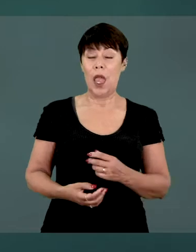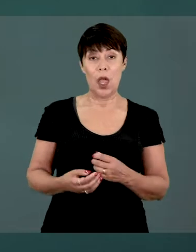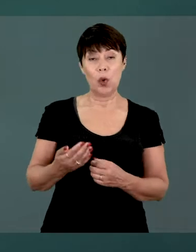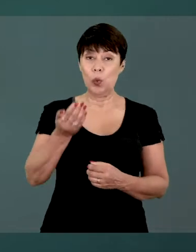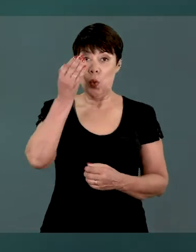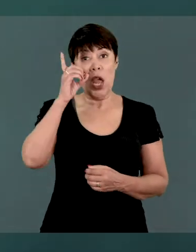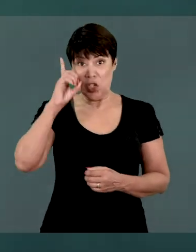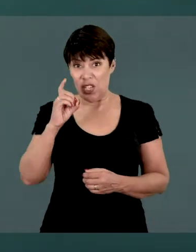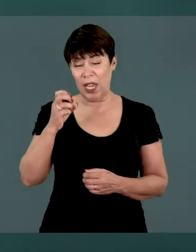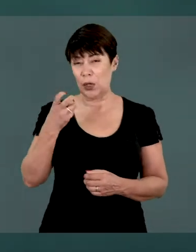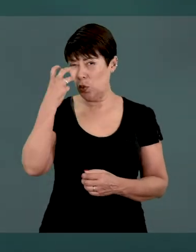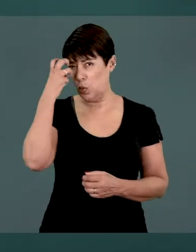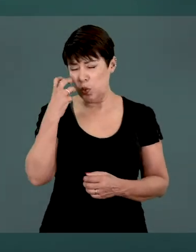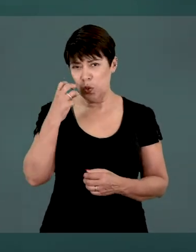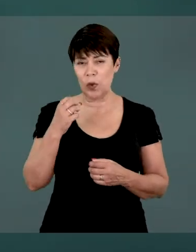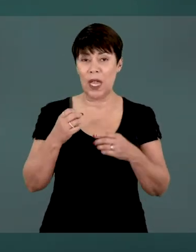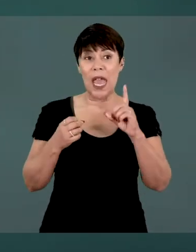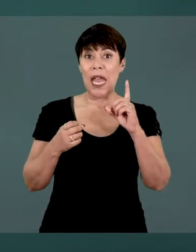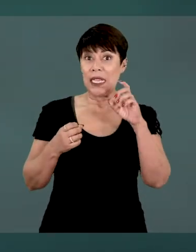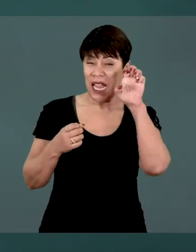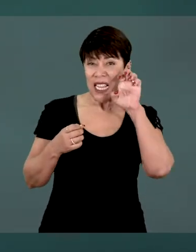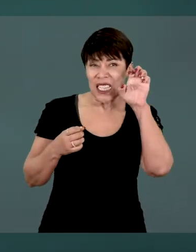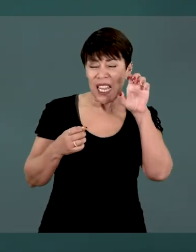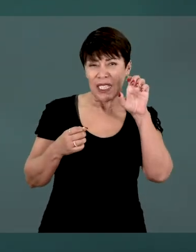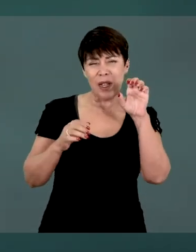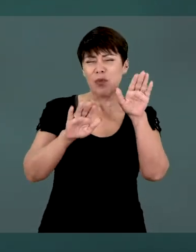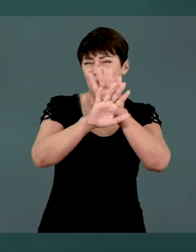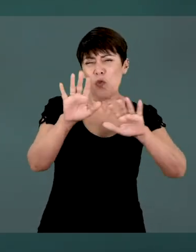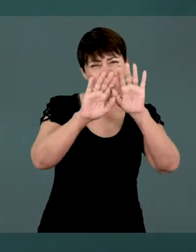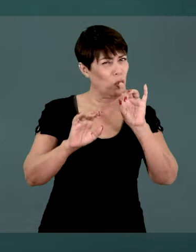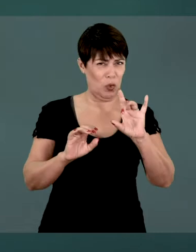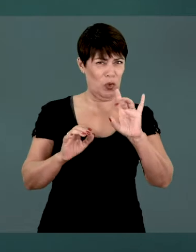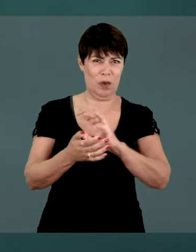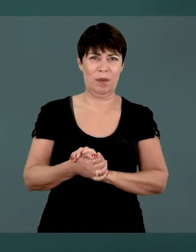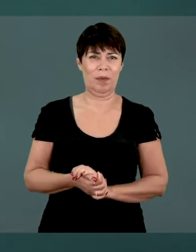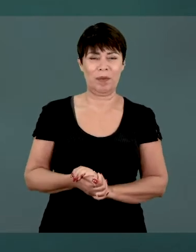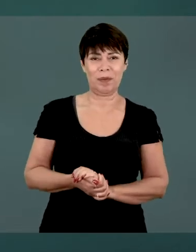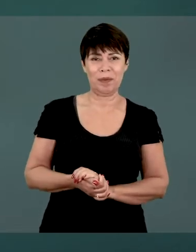Eu não enxergo da direita nada e da esquerda praticamente vultos.